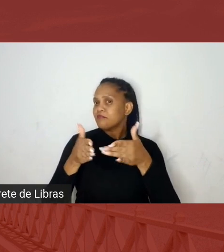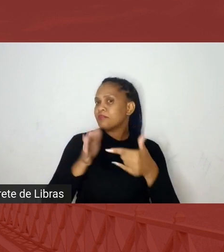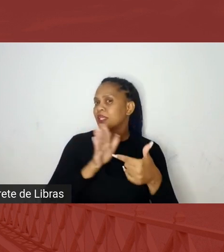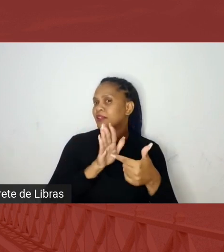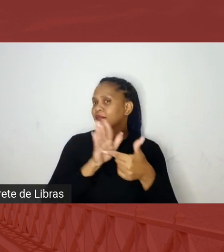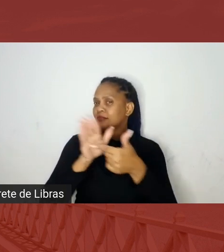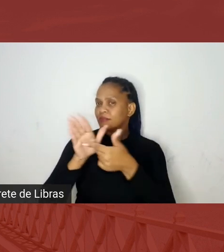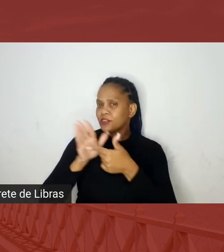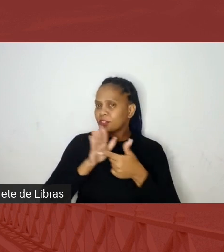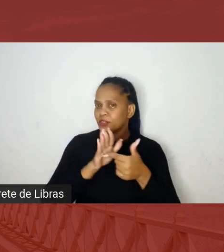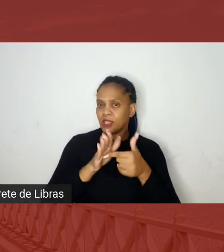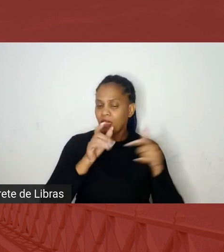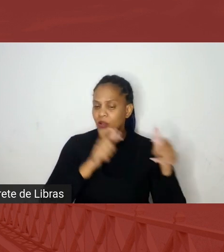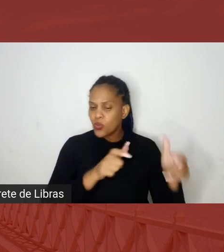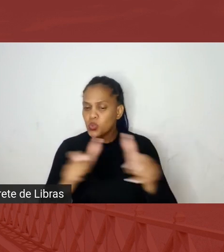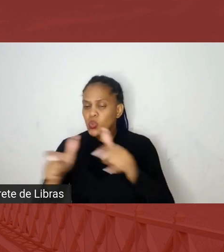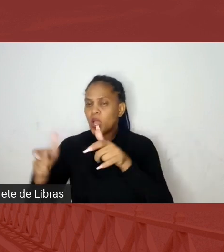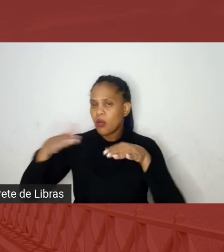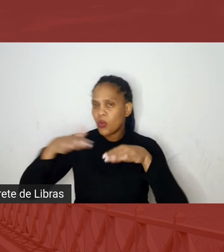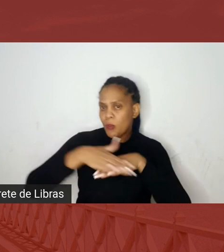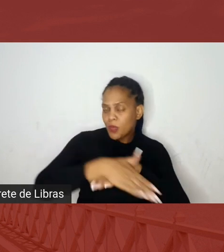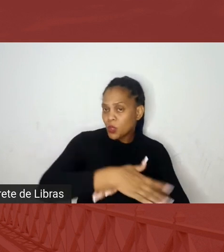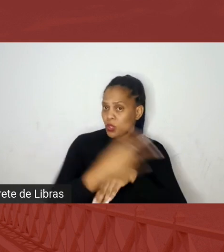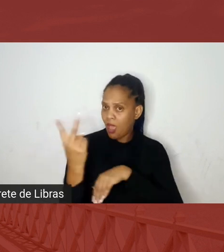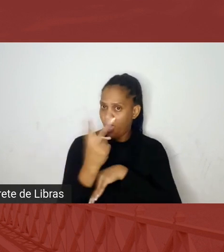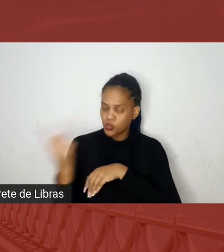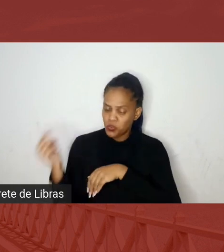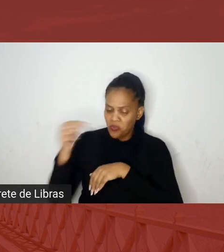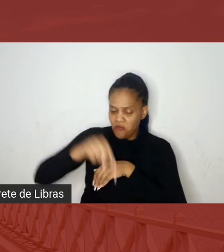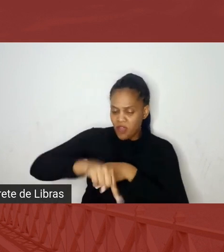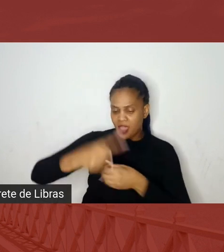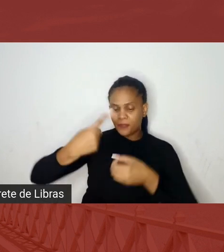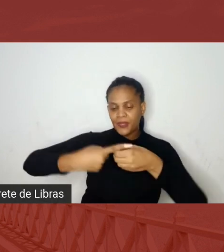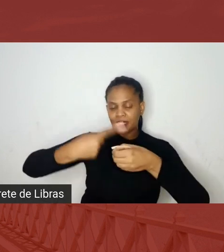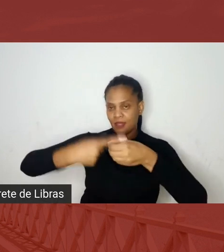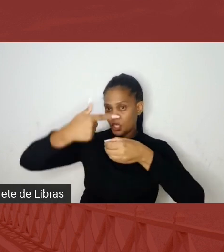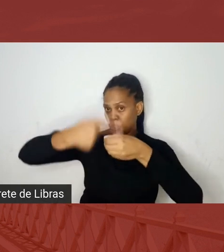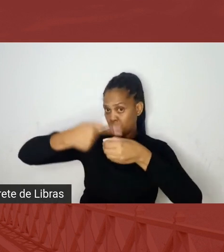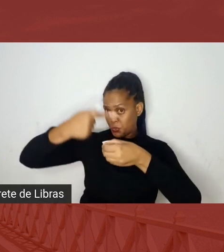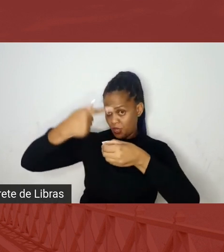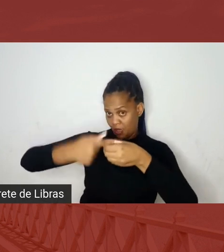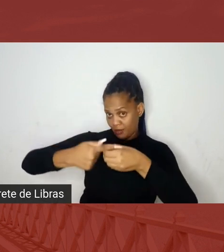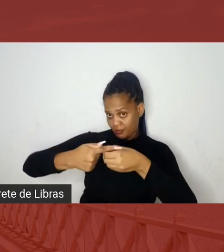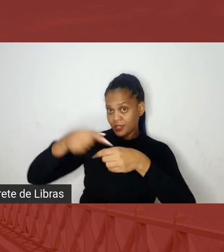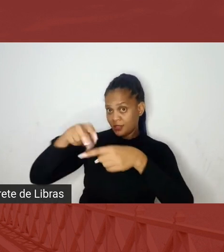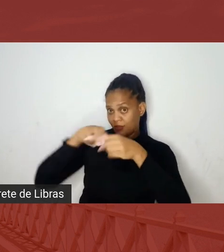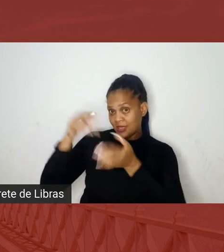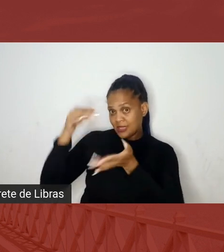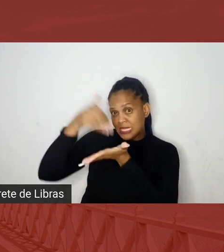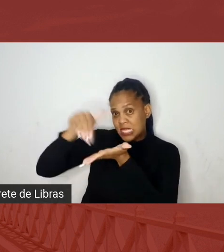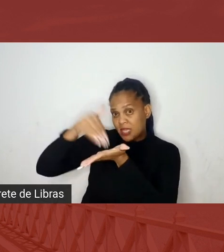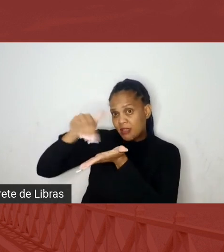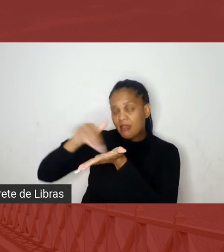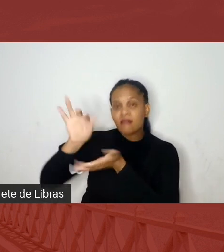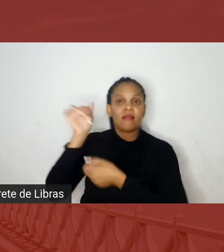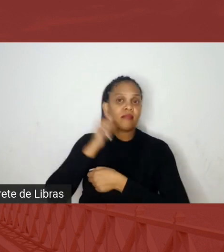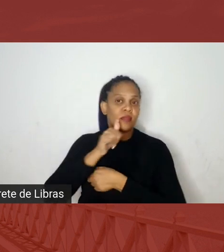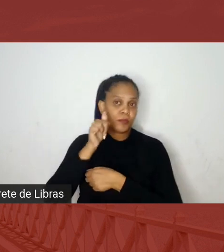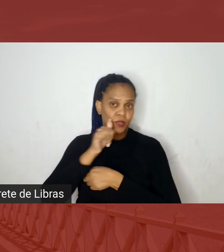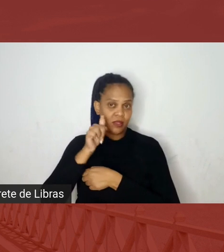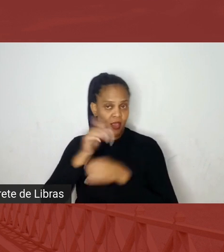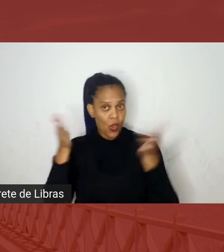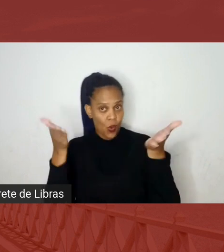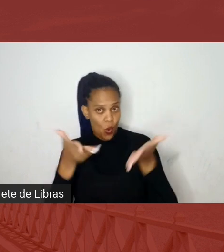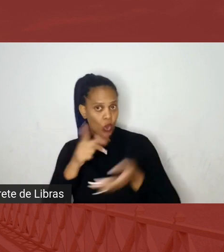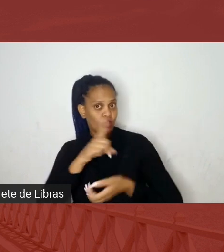e na qual elas vieram aqui na cidade de Goiás, através do CEAM, que hoje é a Secretaria Mulher, e que tem também a